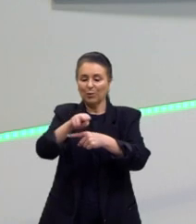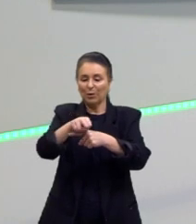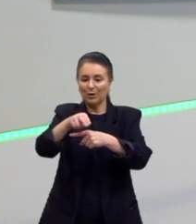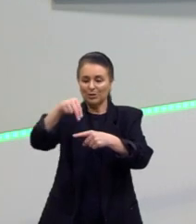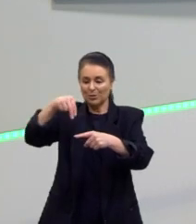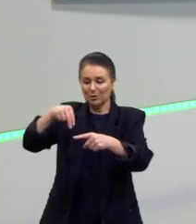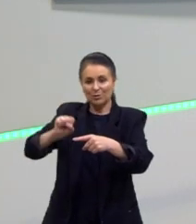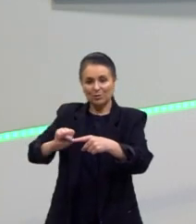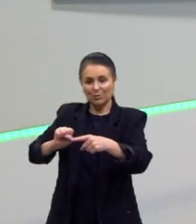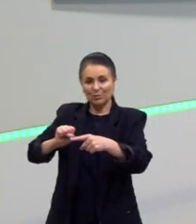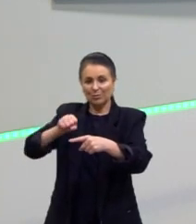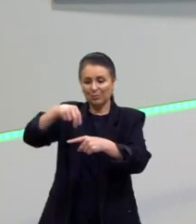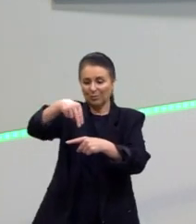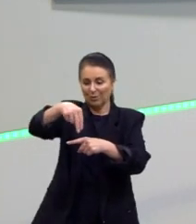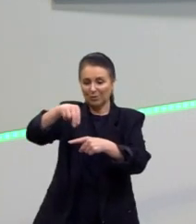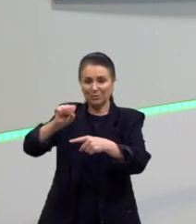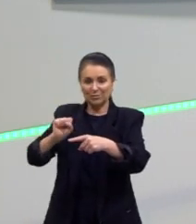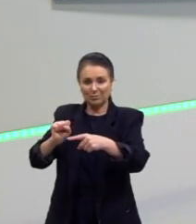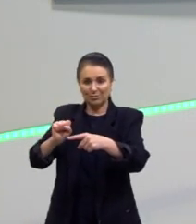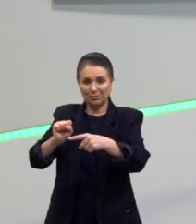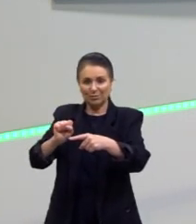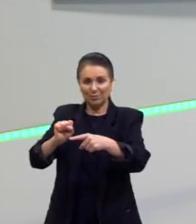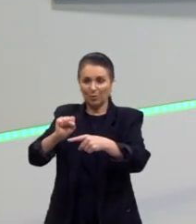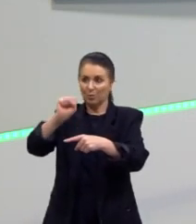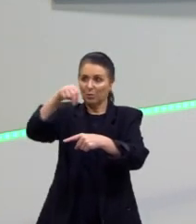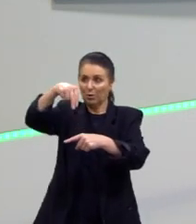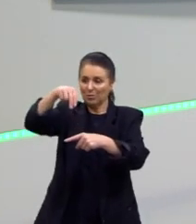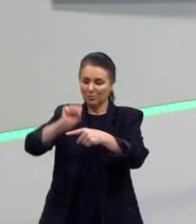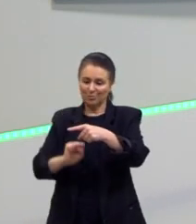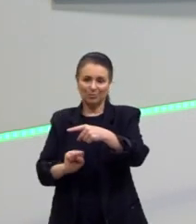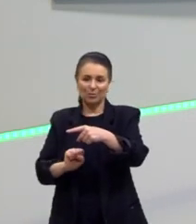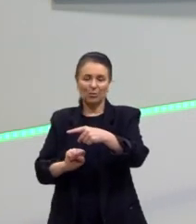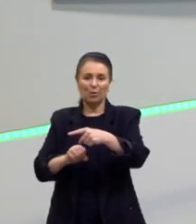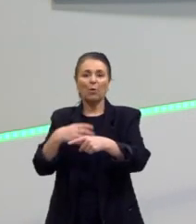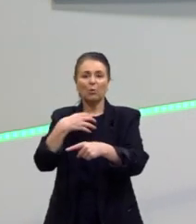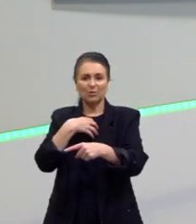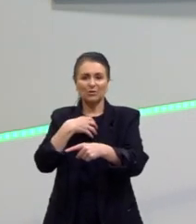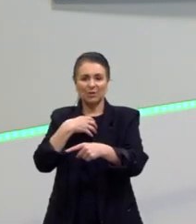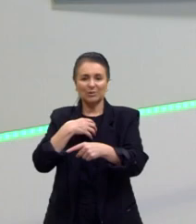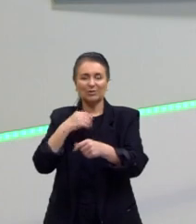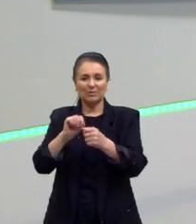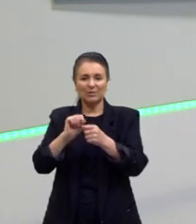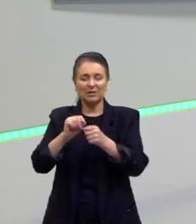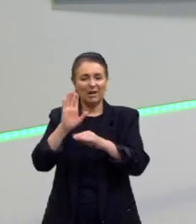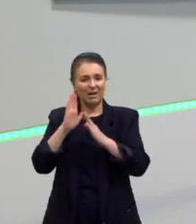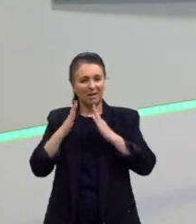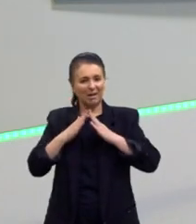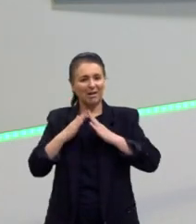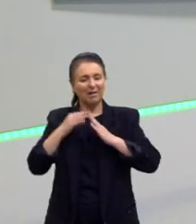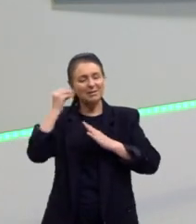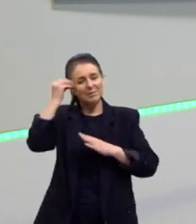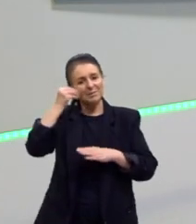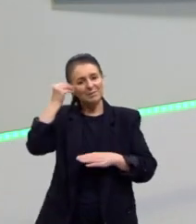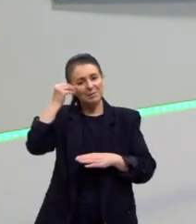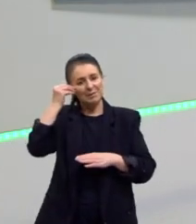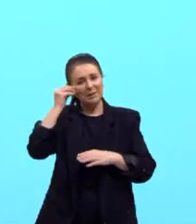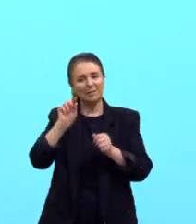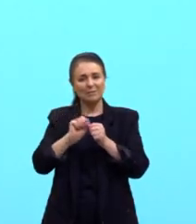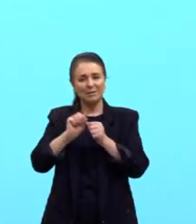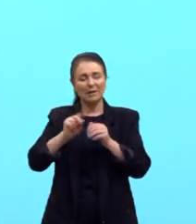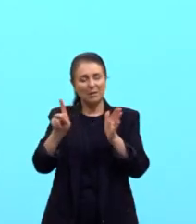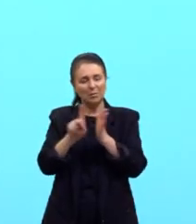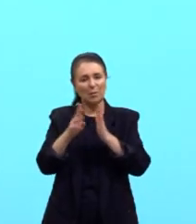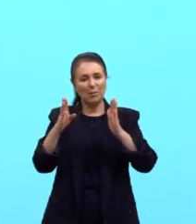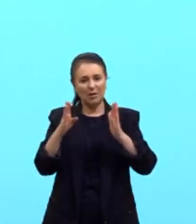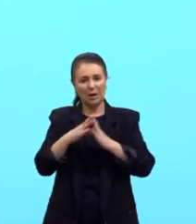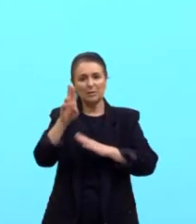Então, aqui um jeito fácil da gente fazer uma bússola, né? Caseira, assim, pra testar. Daí tem que ser, né? Um